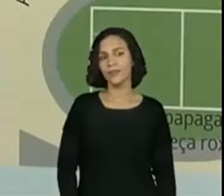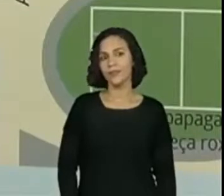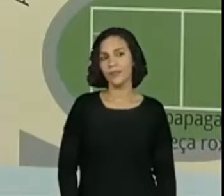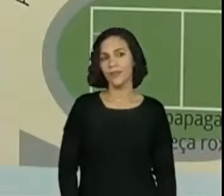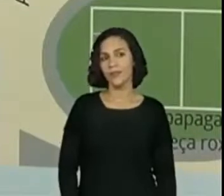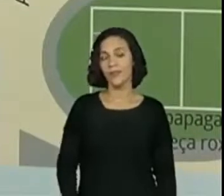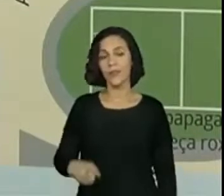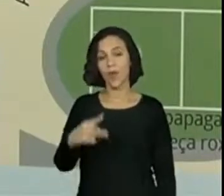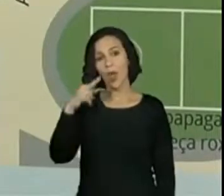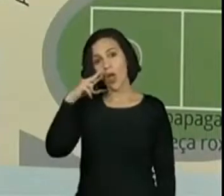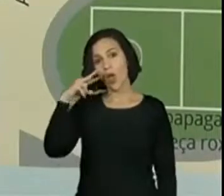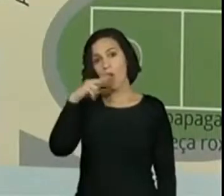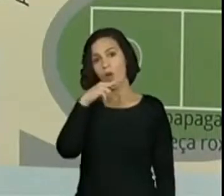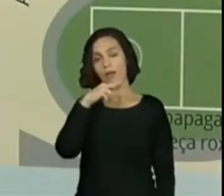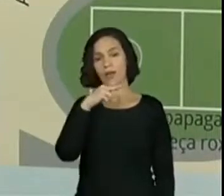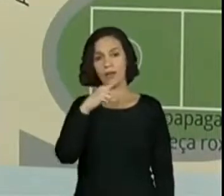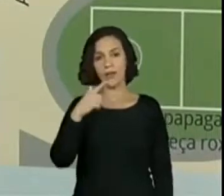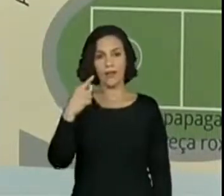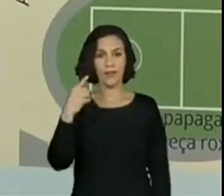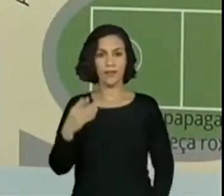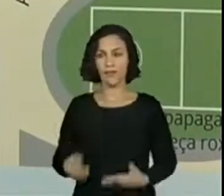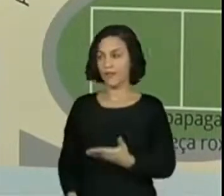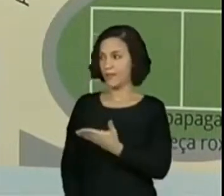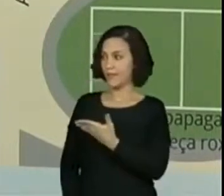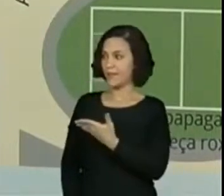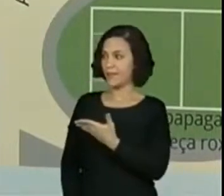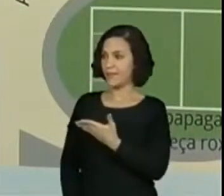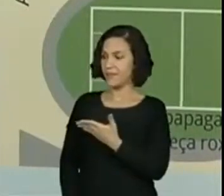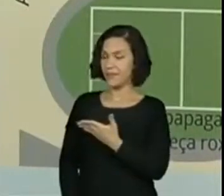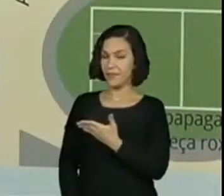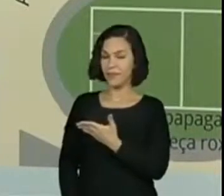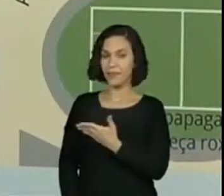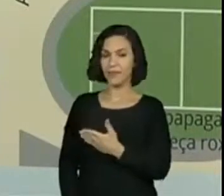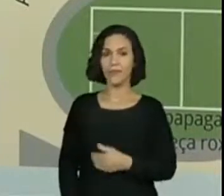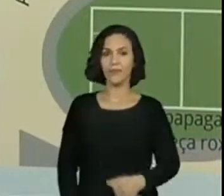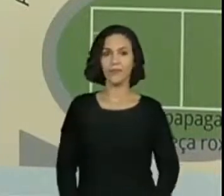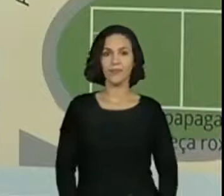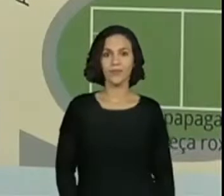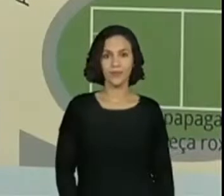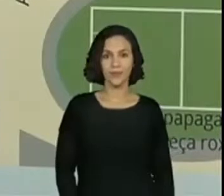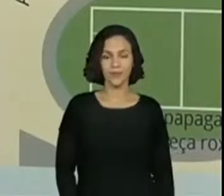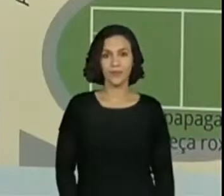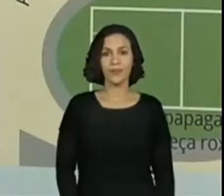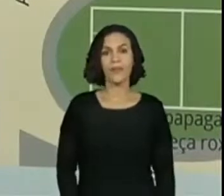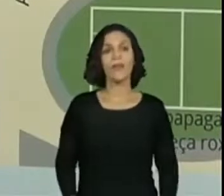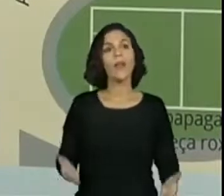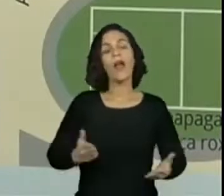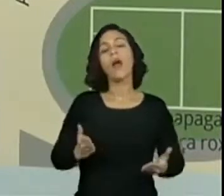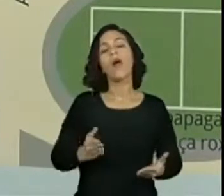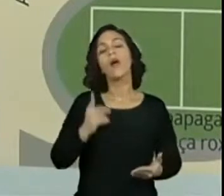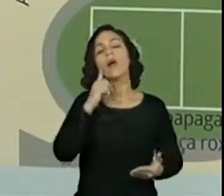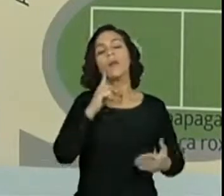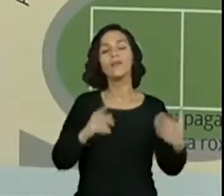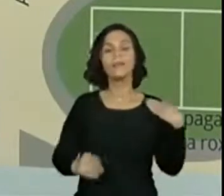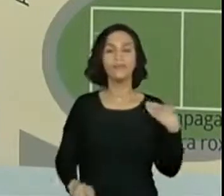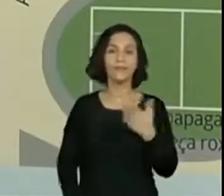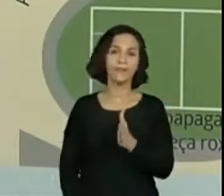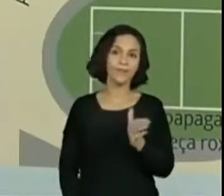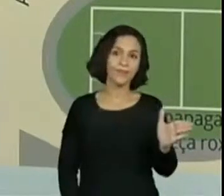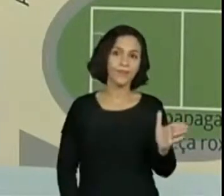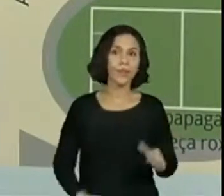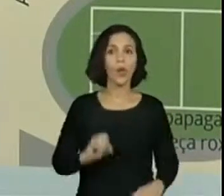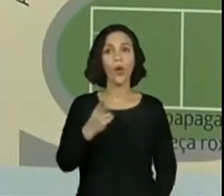e está olhando para cá. Então, ela vai virar para onde agora? Para a direita ou para a esquerda?